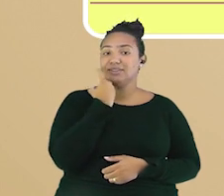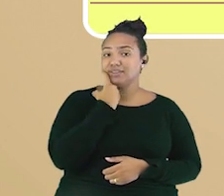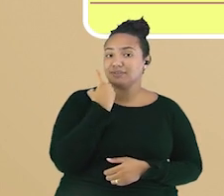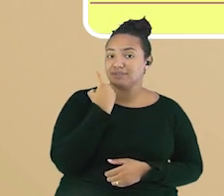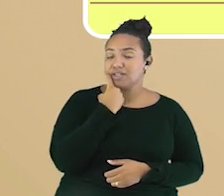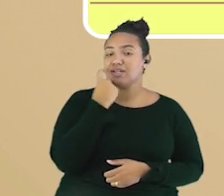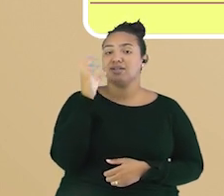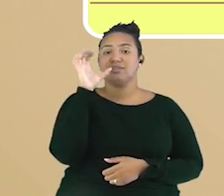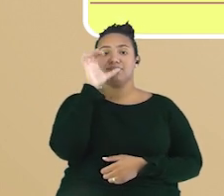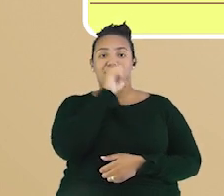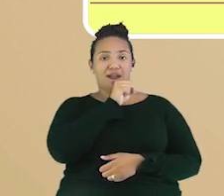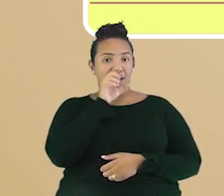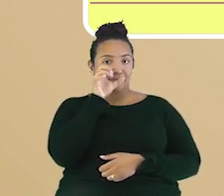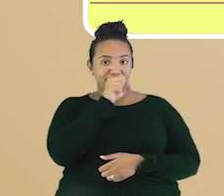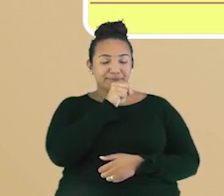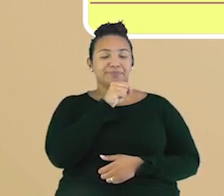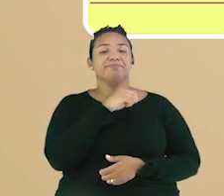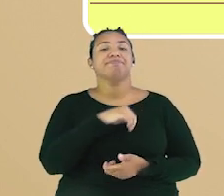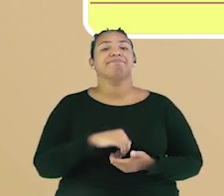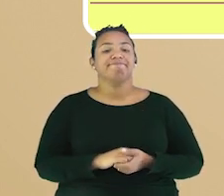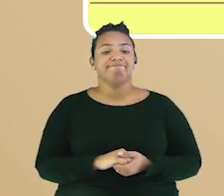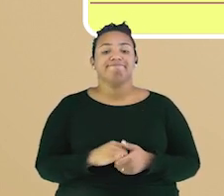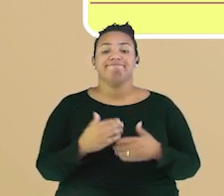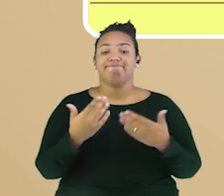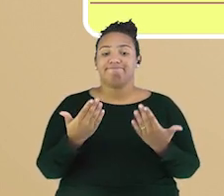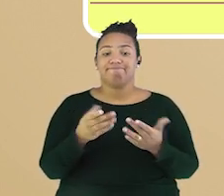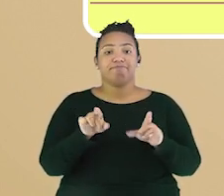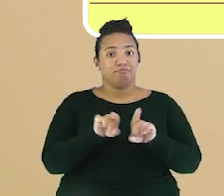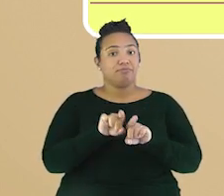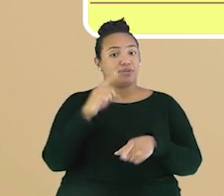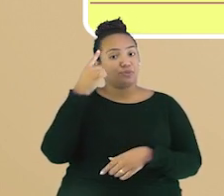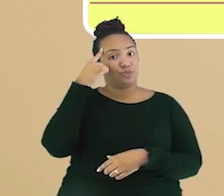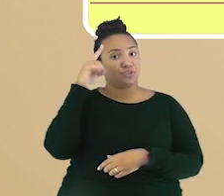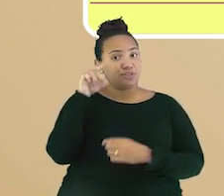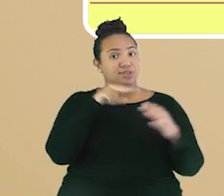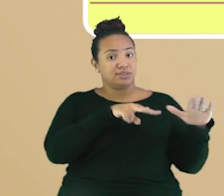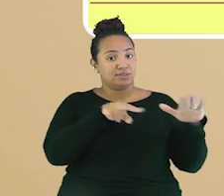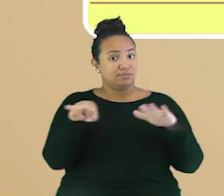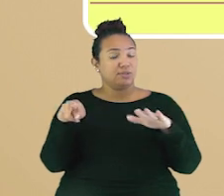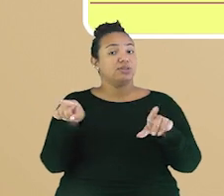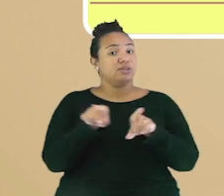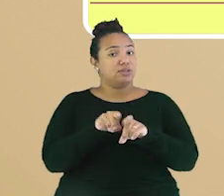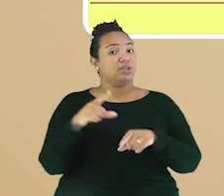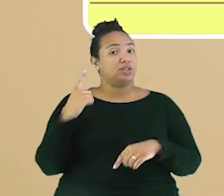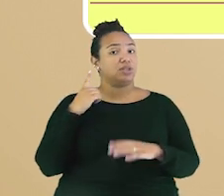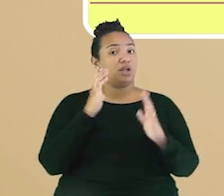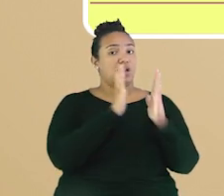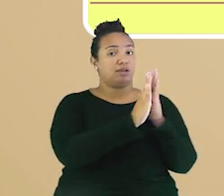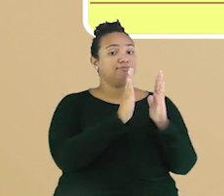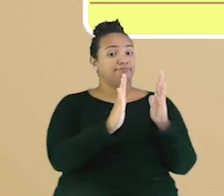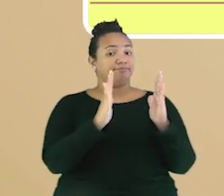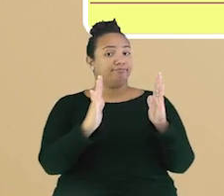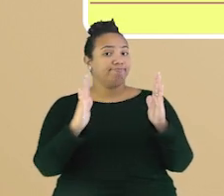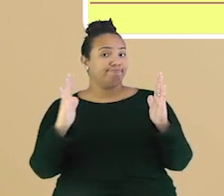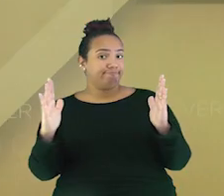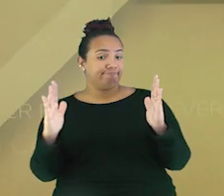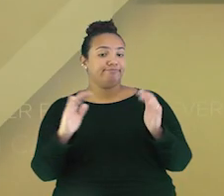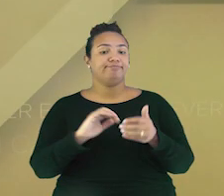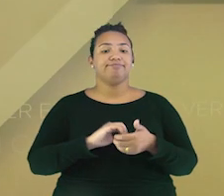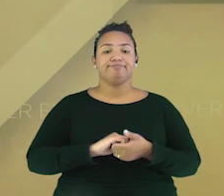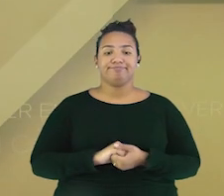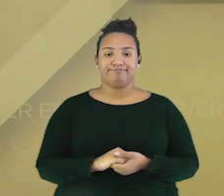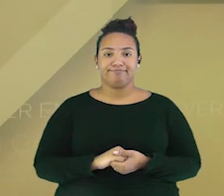e sábado. Então, os dias da semana também estão organizados em uma sequência, em uma ordem.